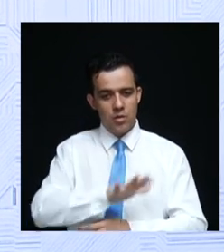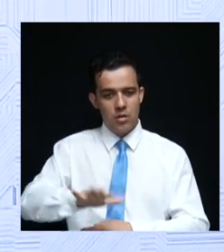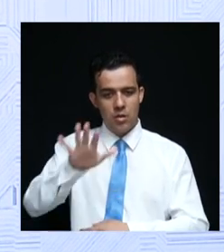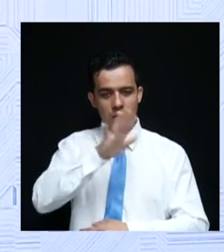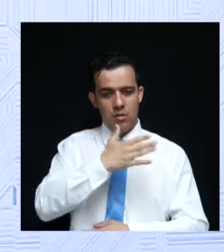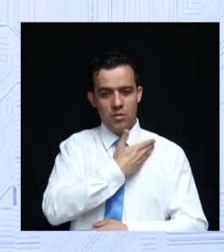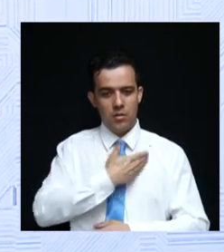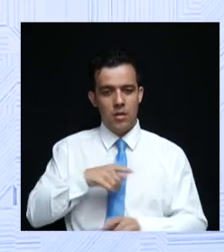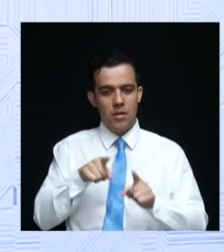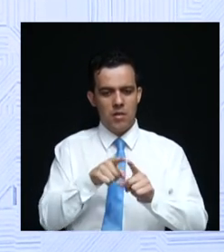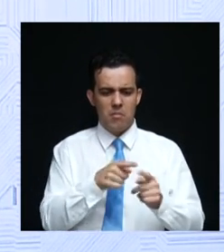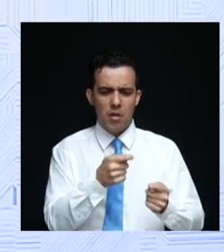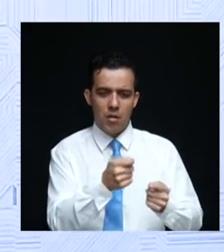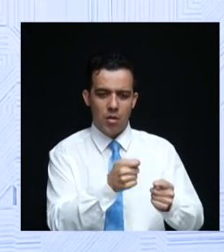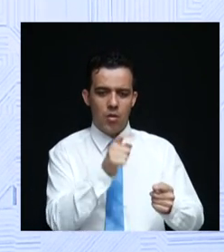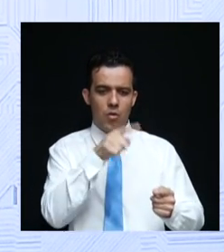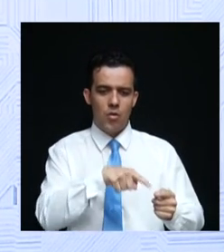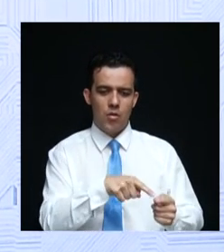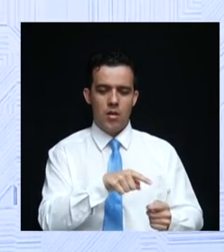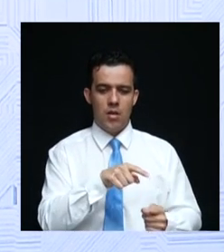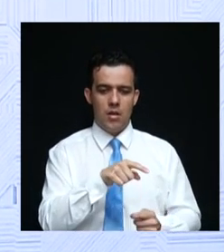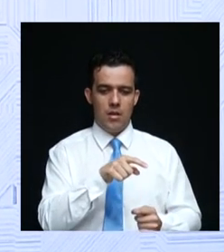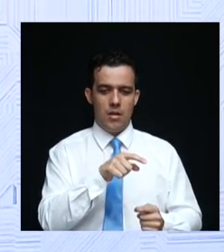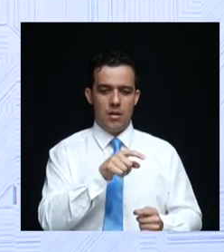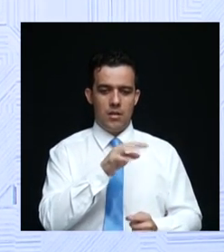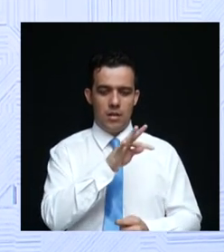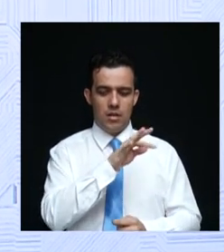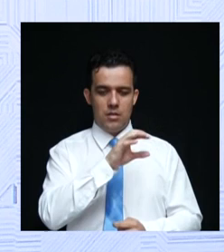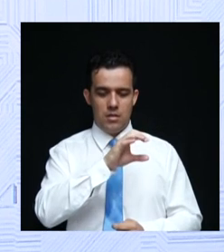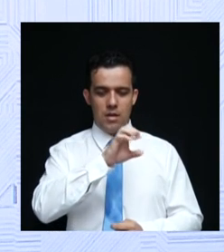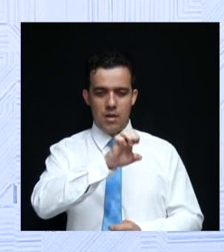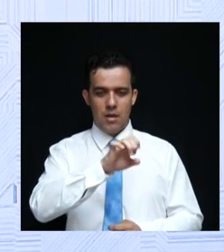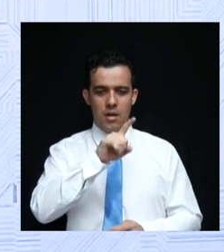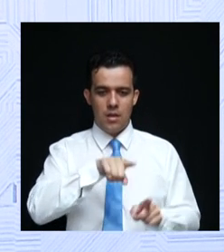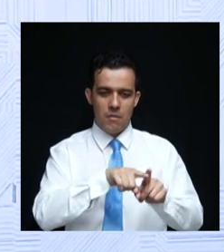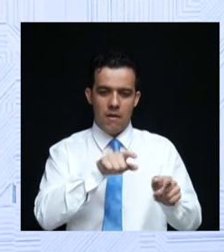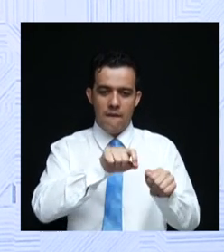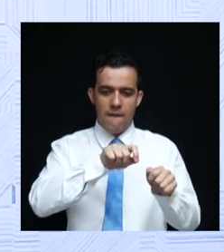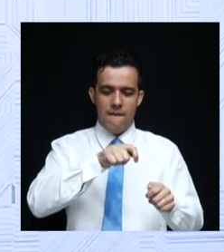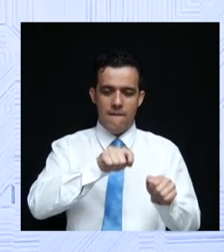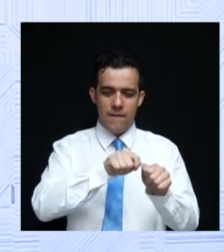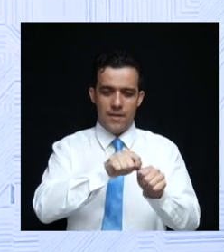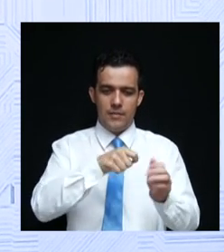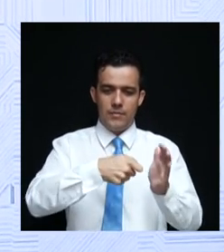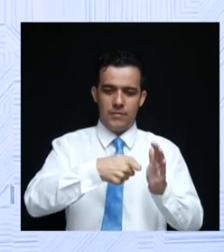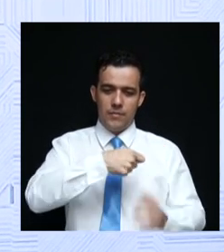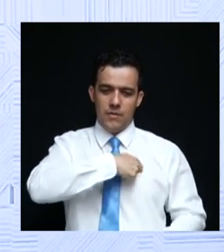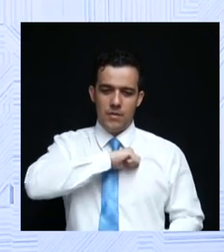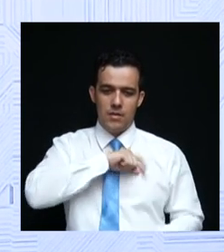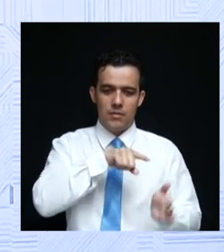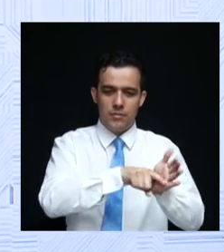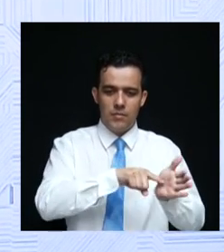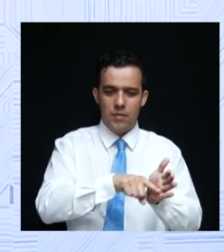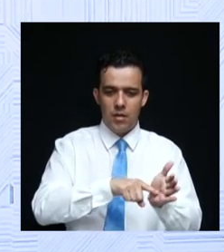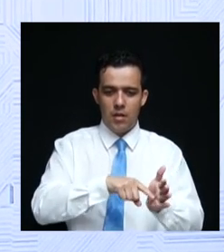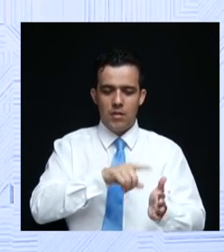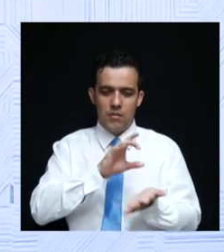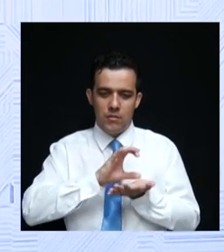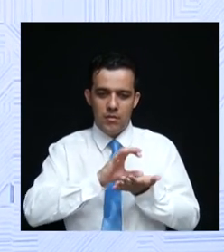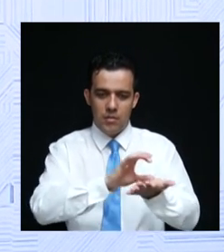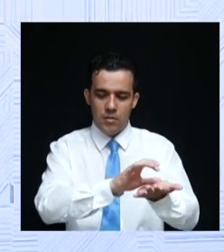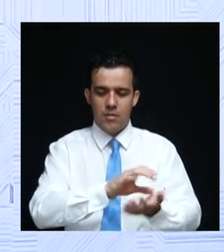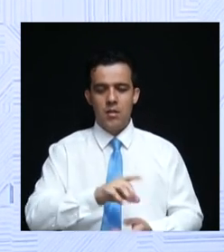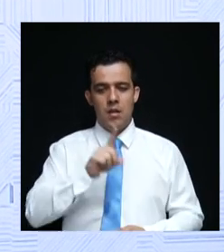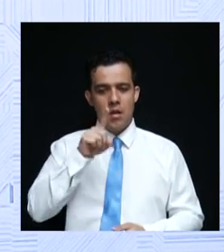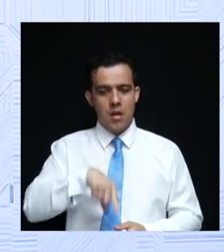sejam pelos órgãos de controle, como o Tribunal de Contas do Estado, que sempre faz a fiscalização dos atos estatais. É uma agenda